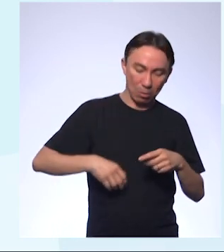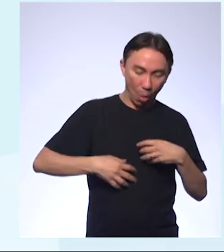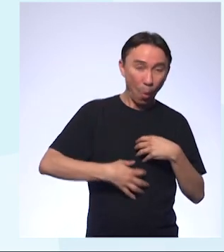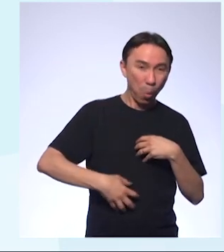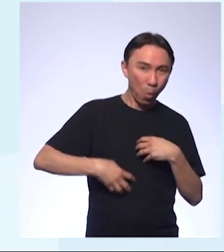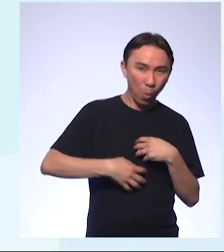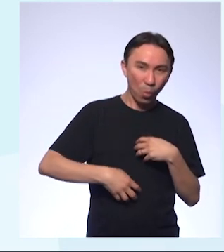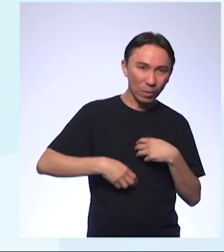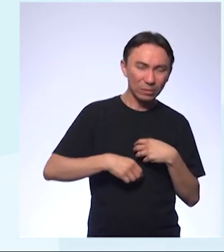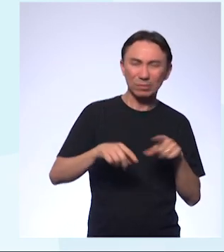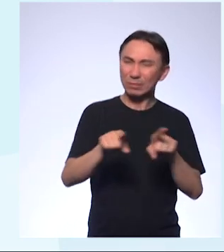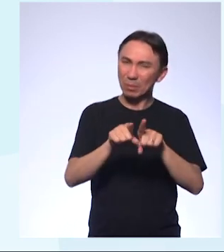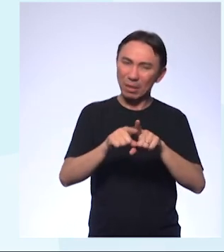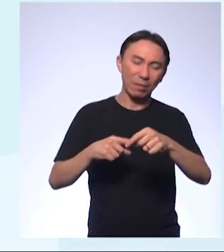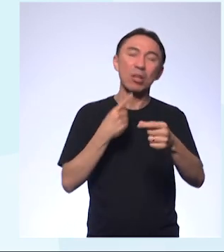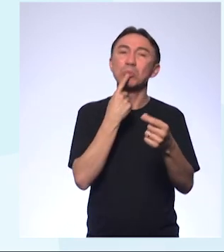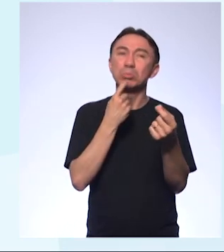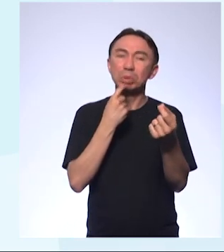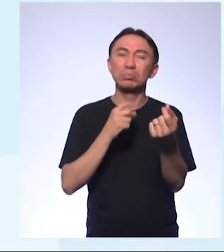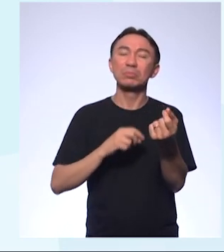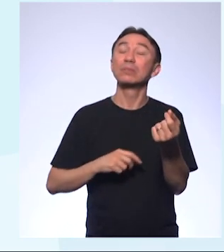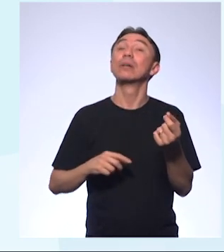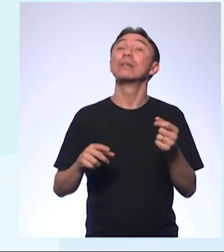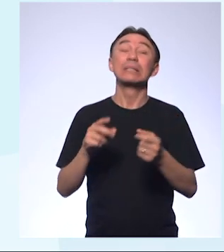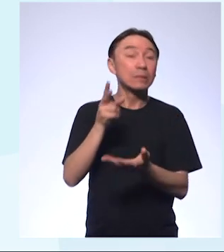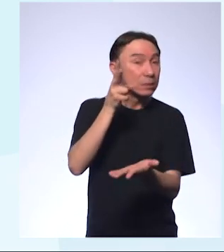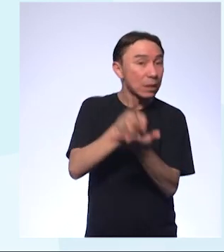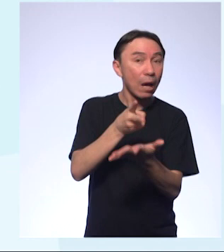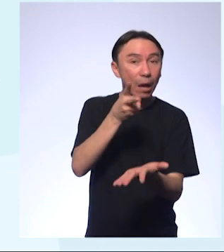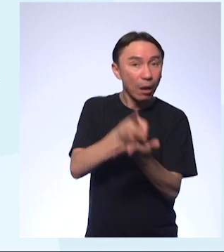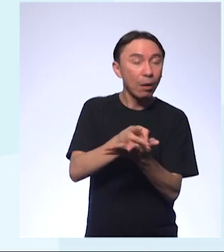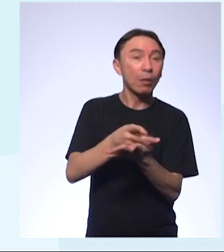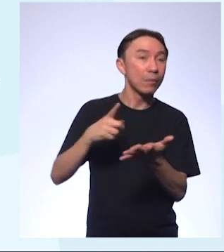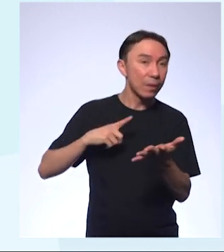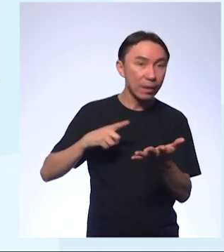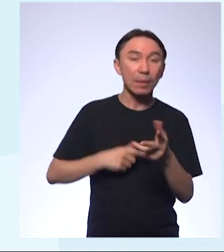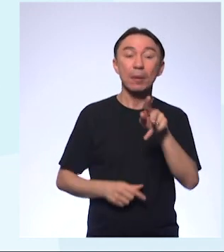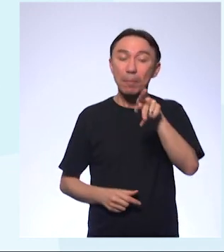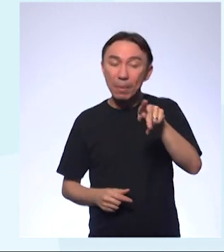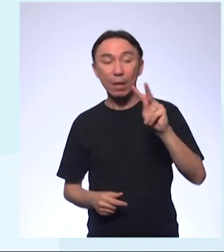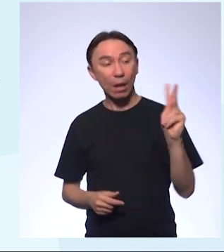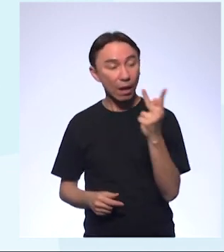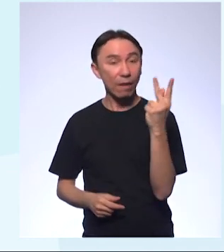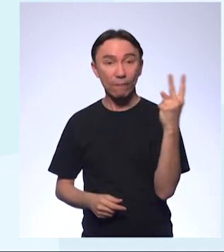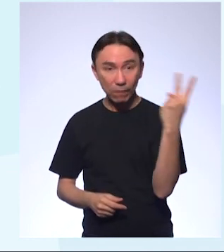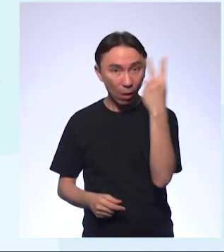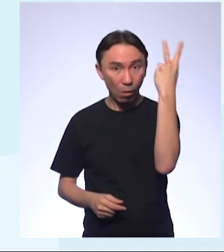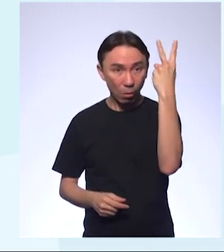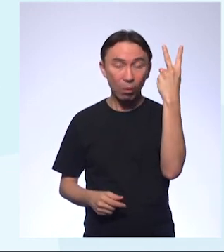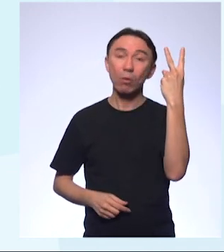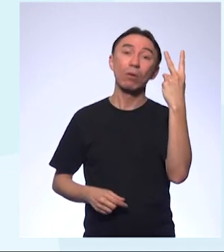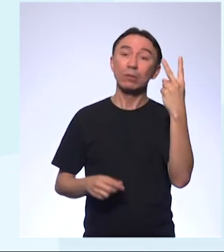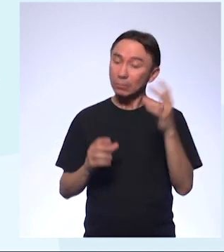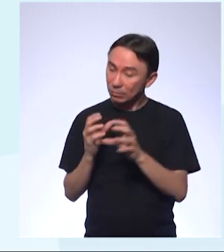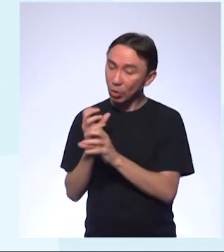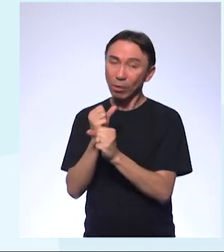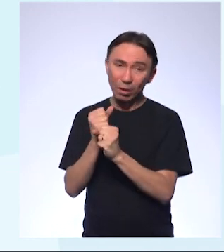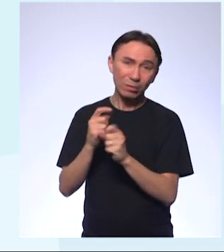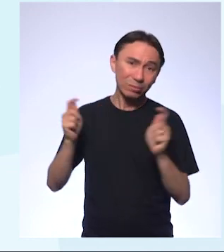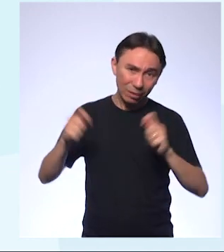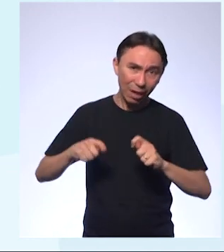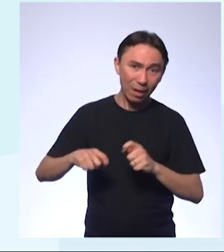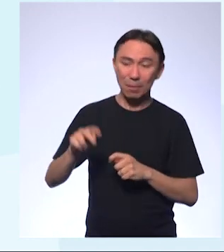tenho sangue e assim por diante. Mas sempre, se eu tenho o valor de pH, eu consigo calcular o pOH porque ambos